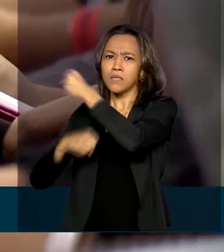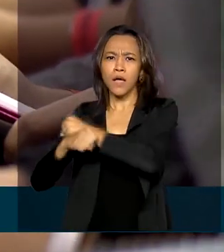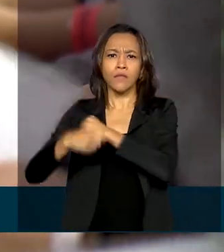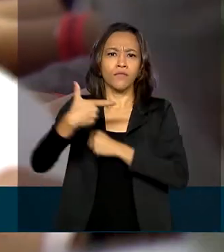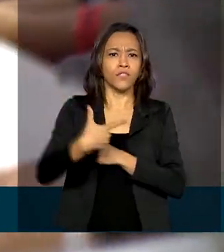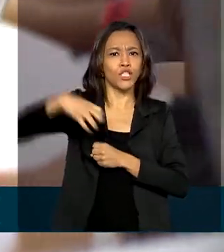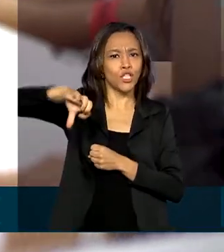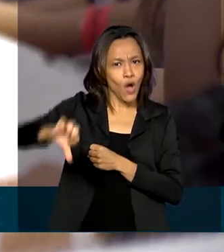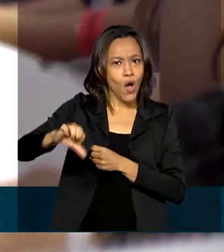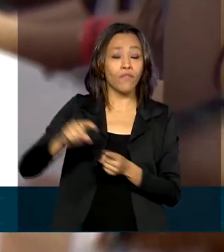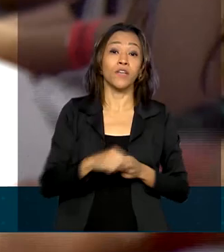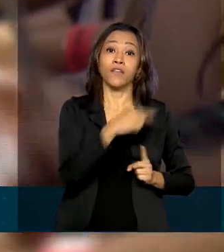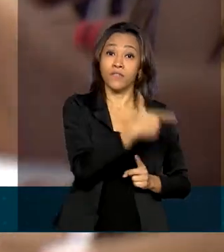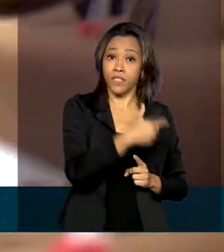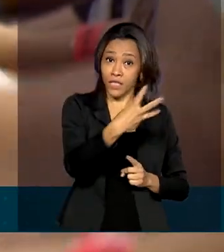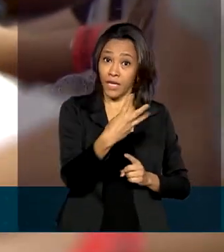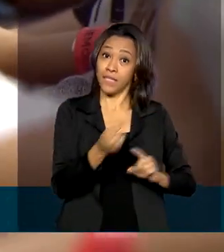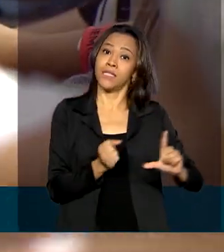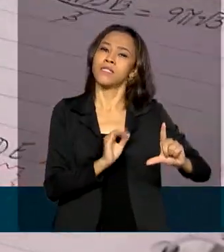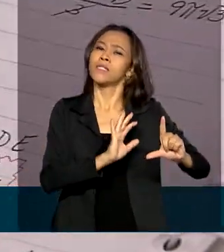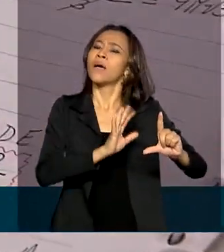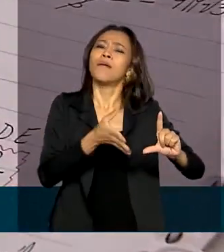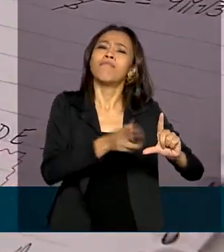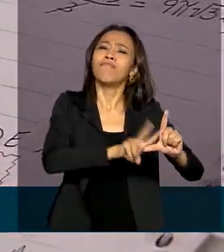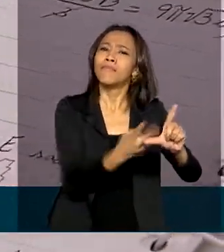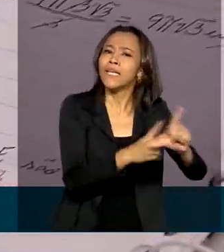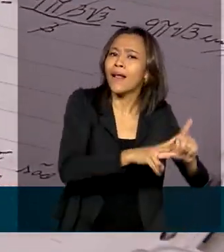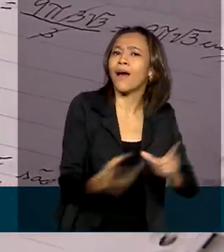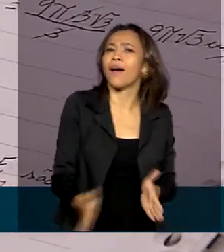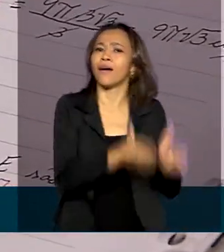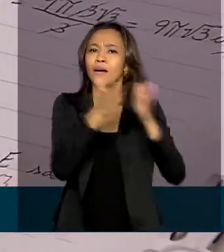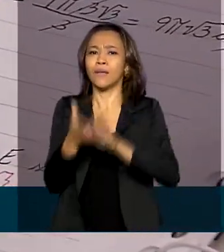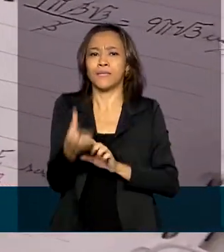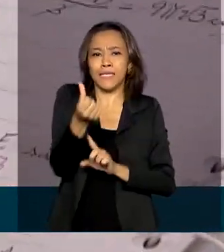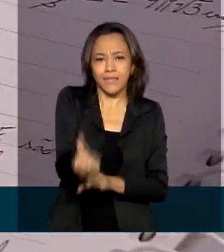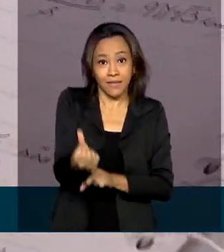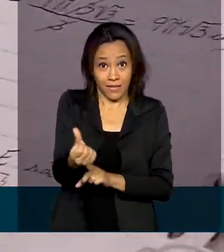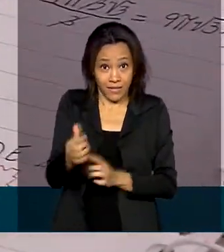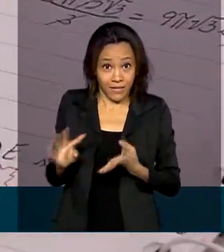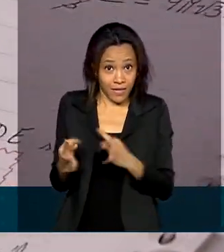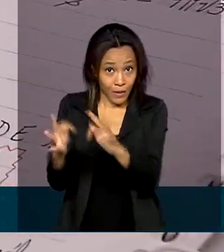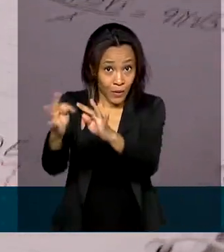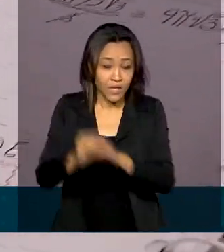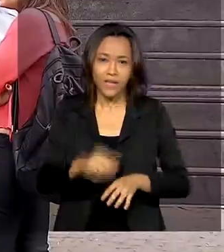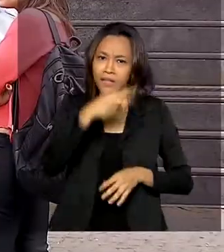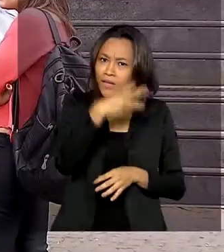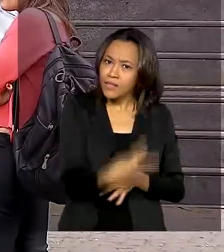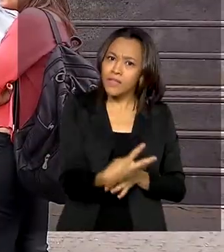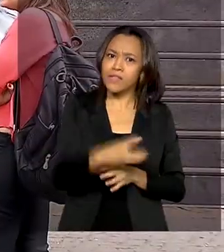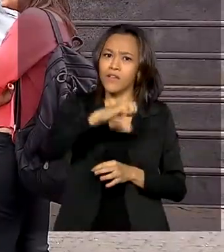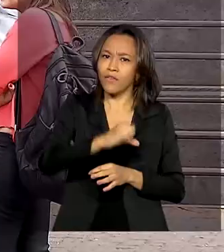23 bacharelados e 6 de tecnologia. Dos 389